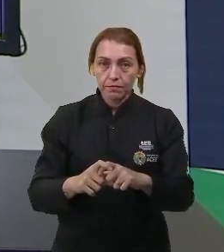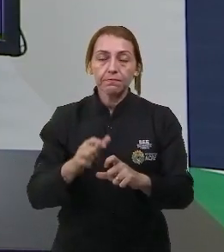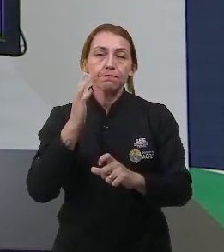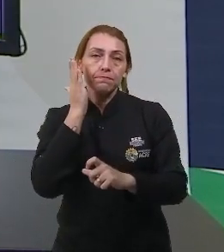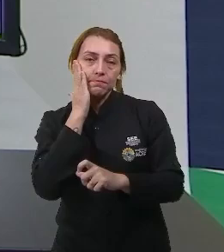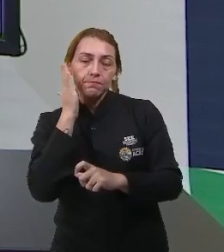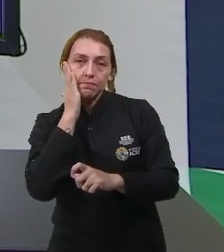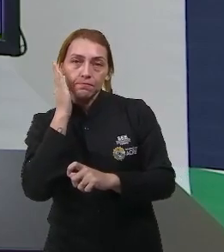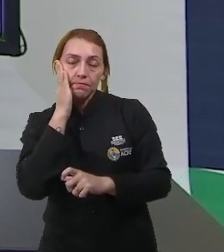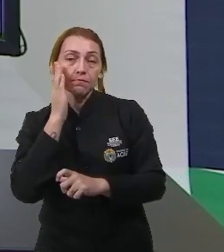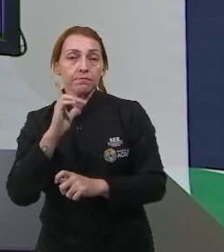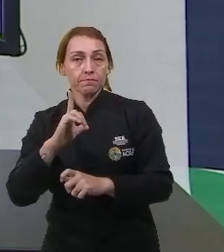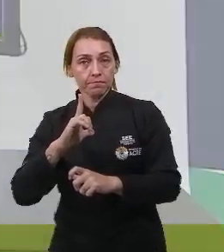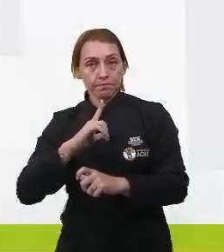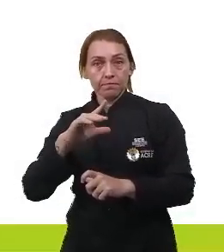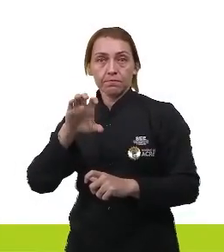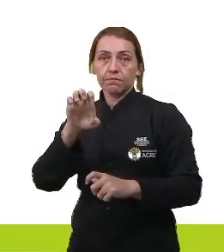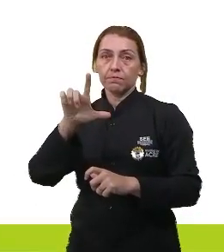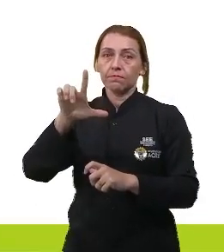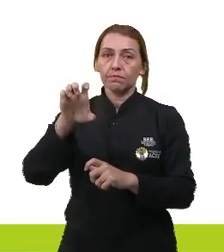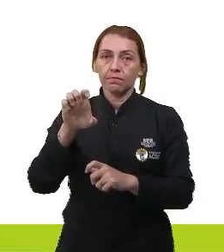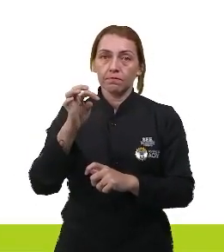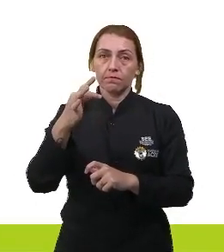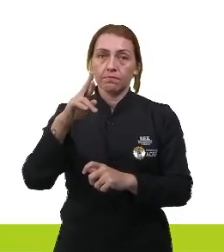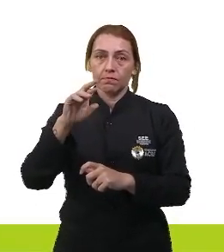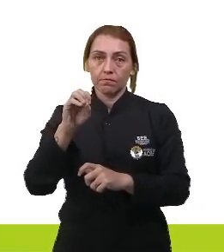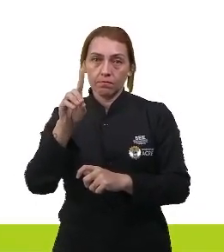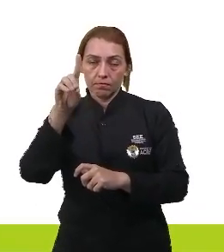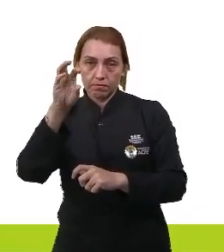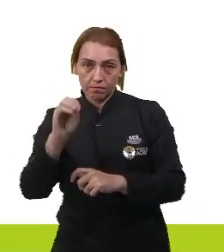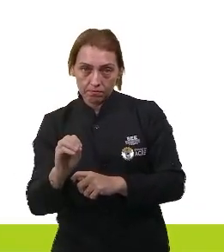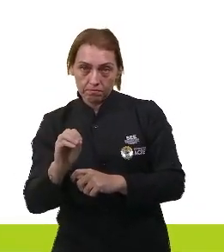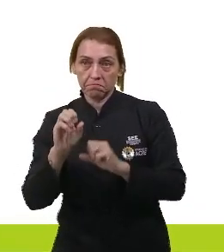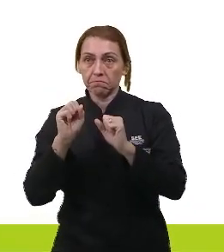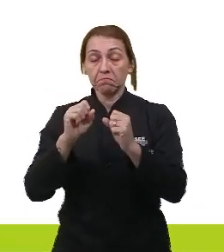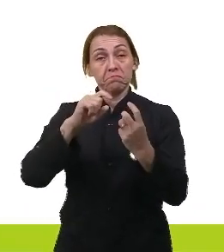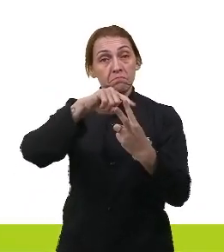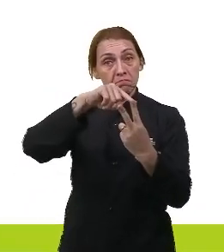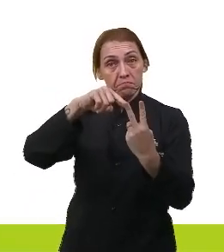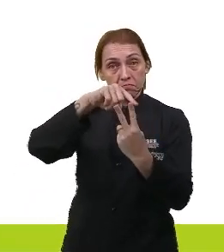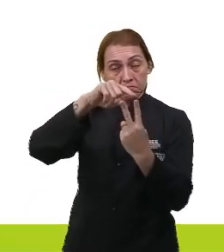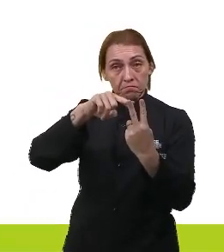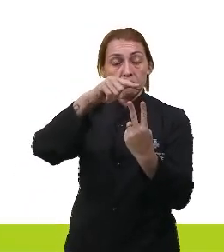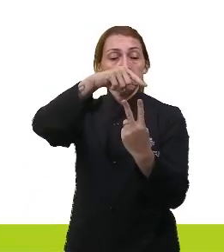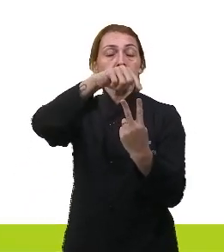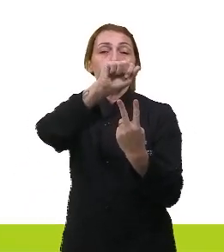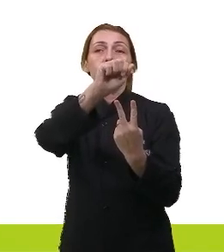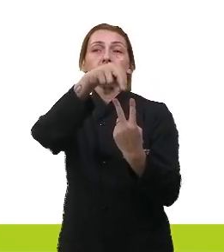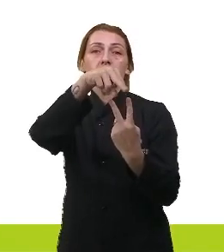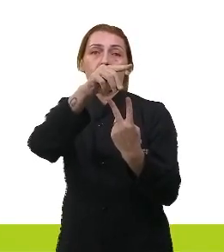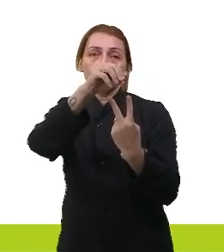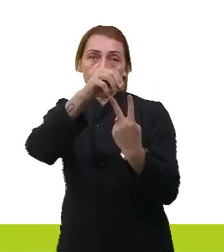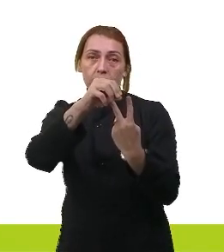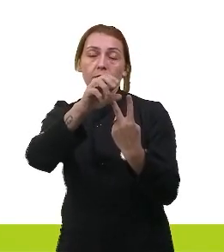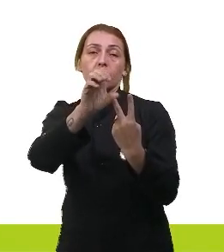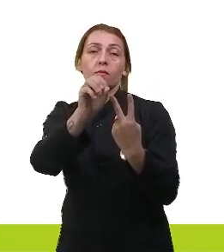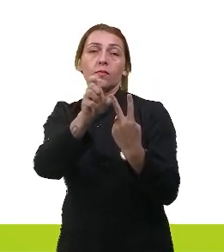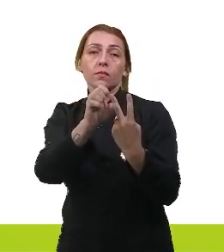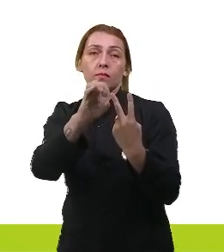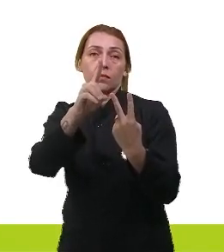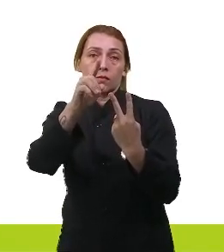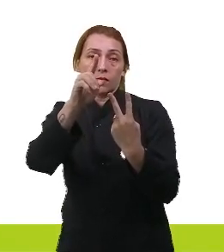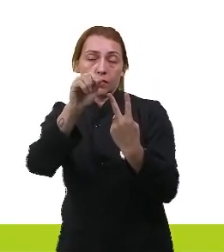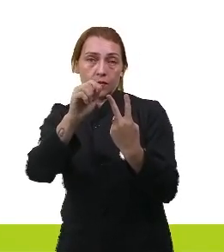entender. Eu tenho um eletrodo, esse eletrodo pode ser ânodo e pode ser cátodo. O ânodo, ele oxida e o